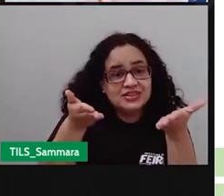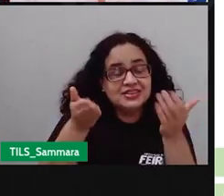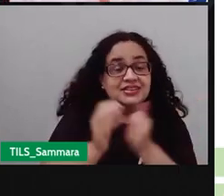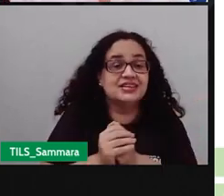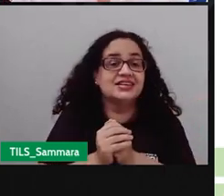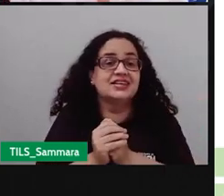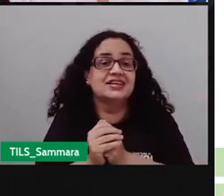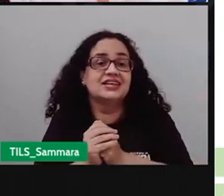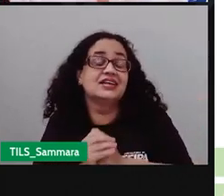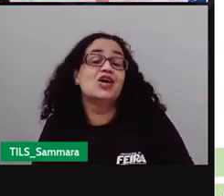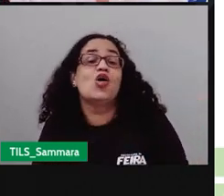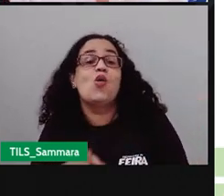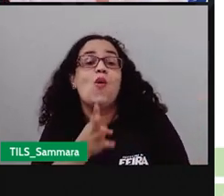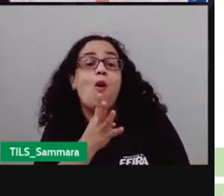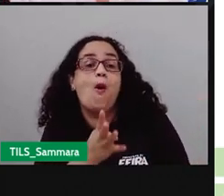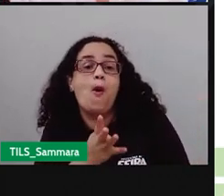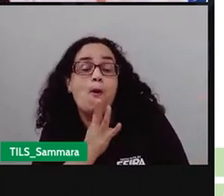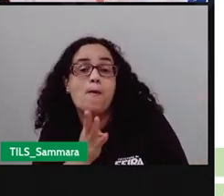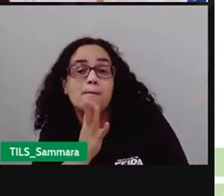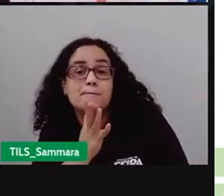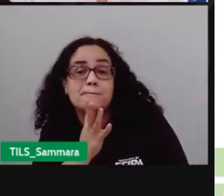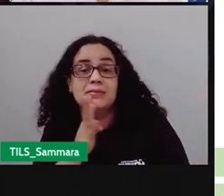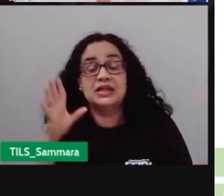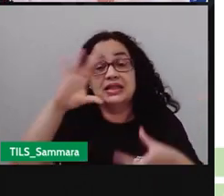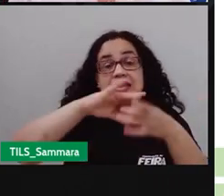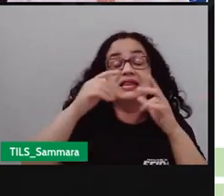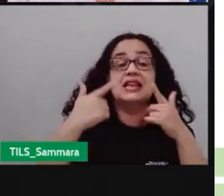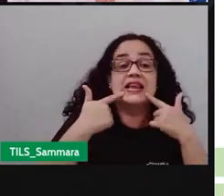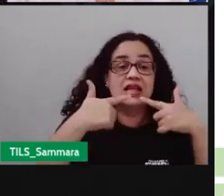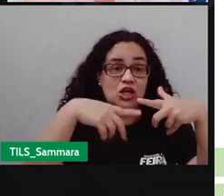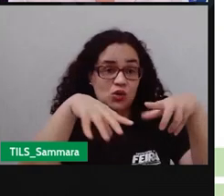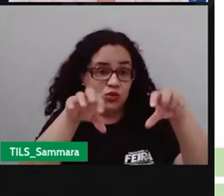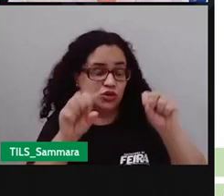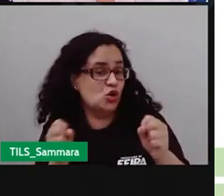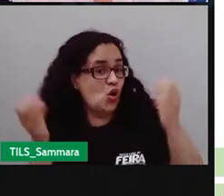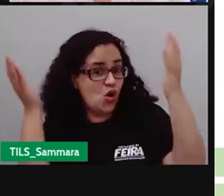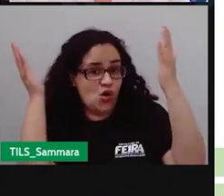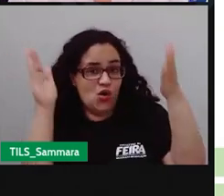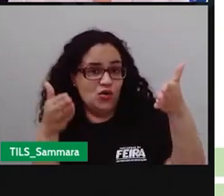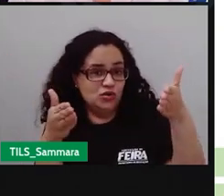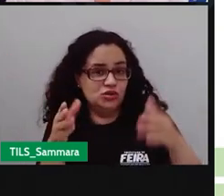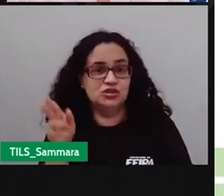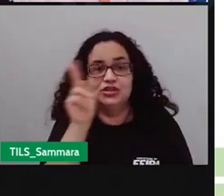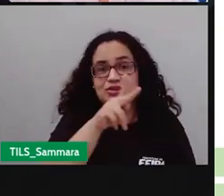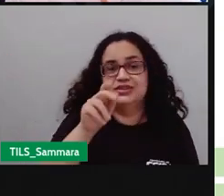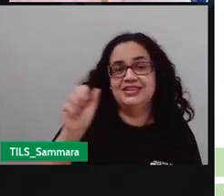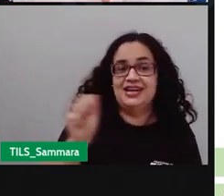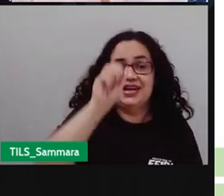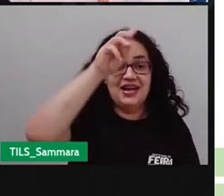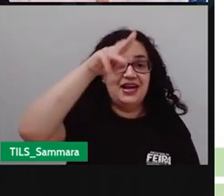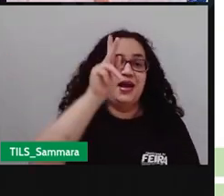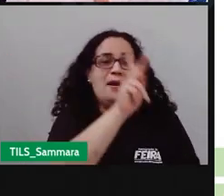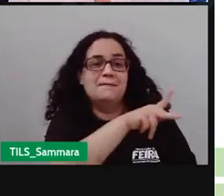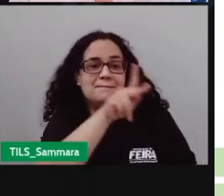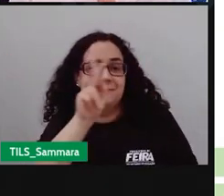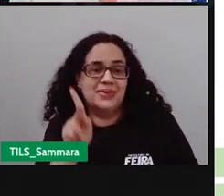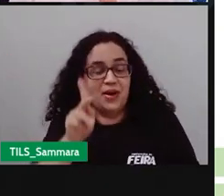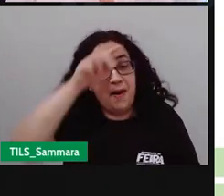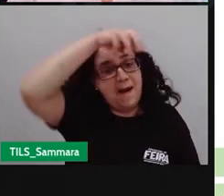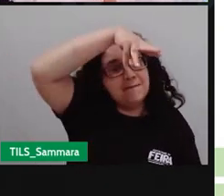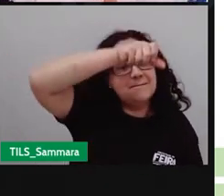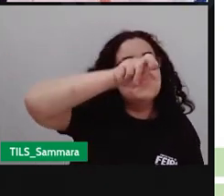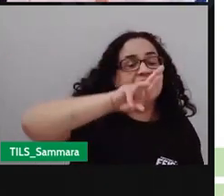área de conhecimento interdisciplinar, linguagens, hoje não teremos pro Maria Anderson, teremos pro Maria e